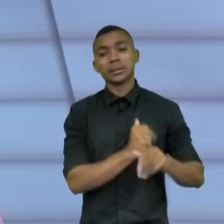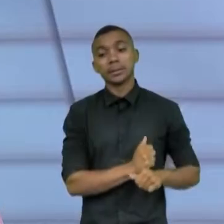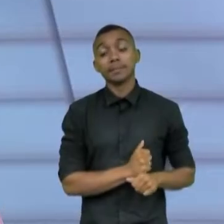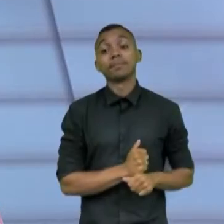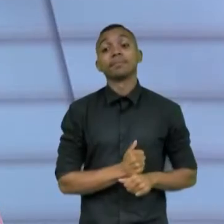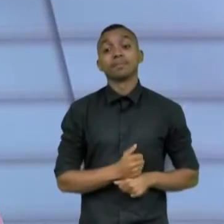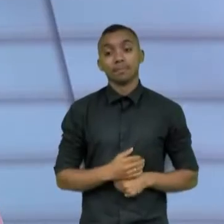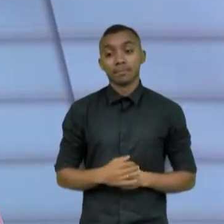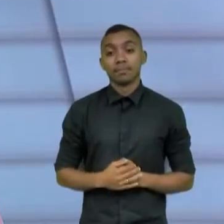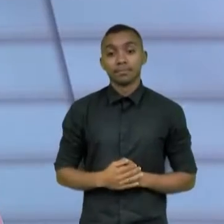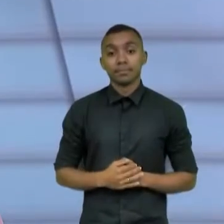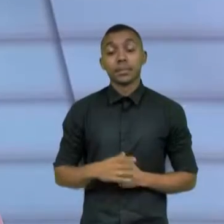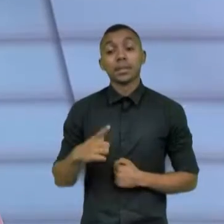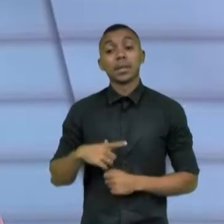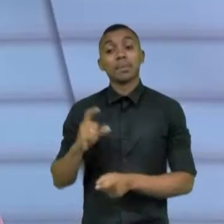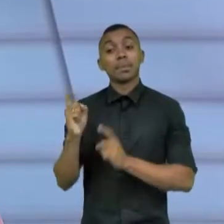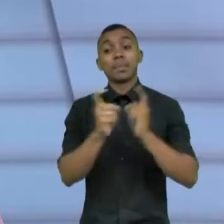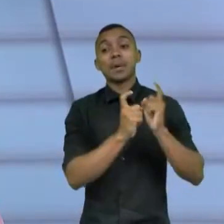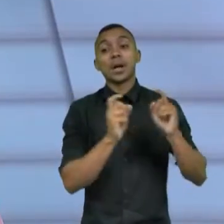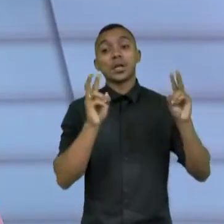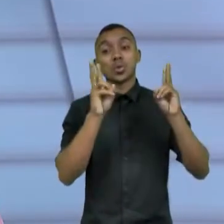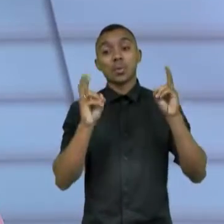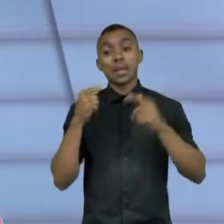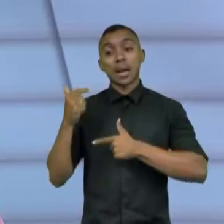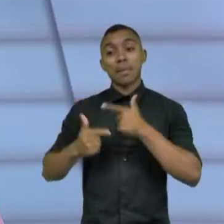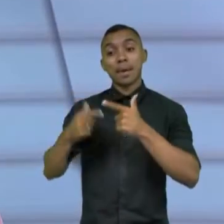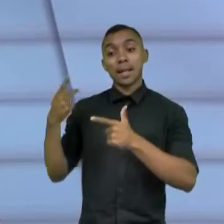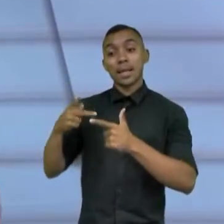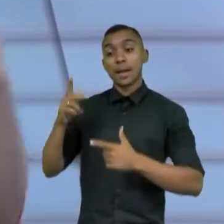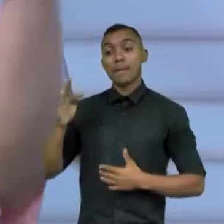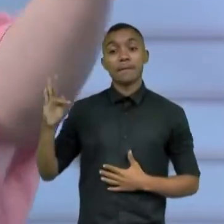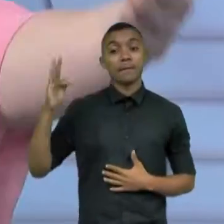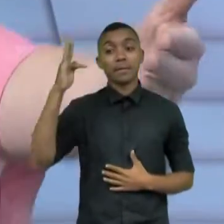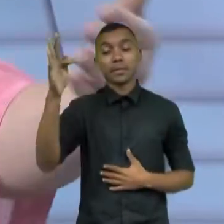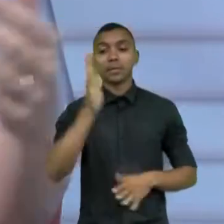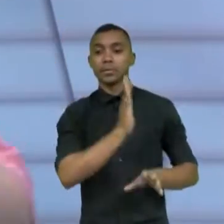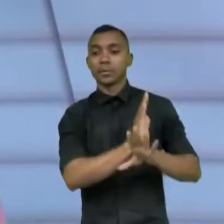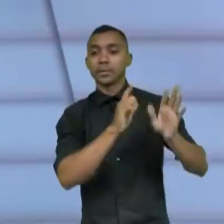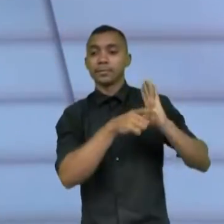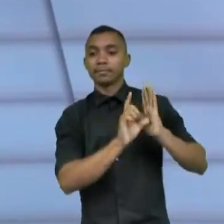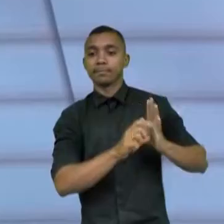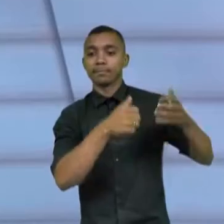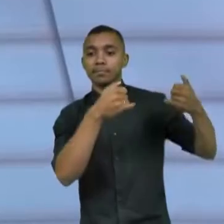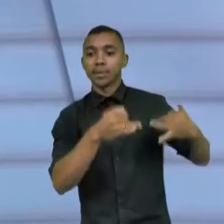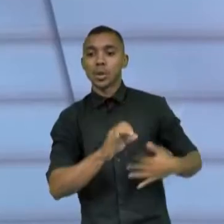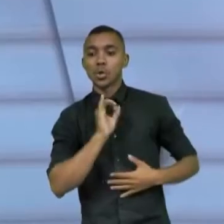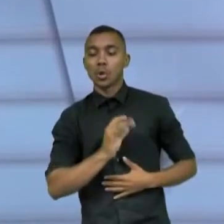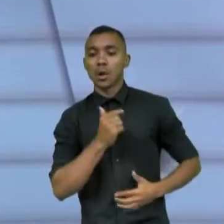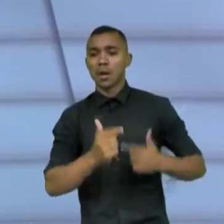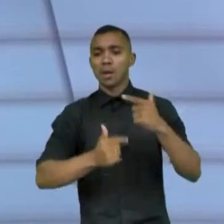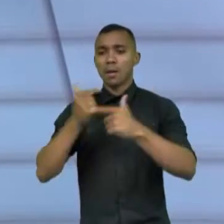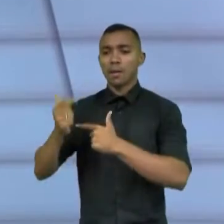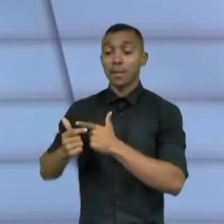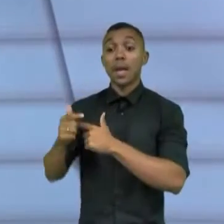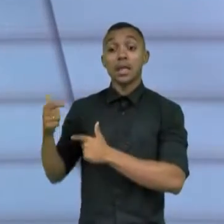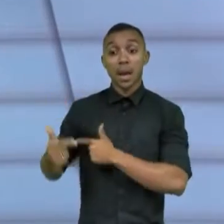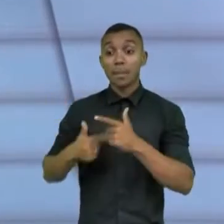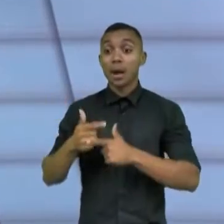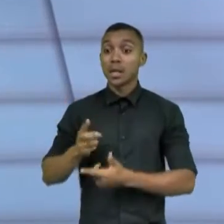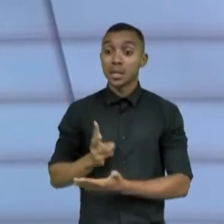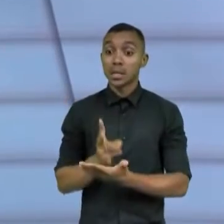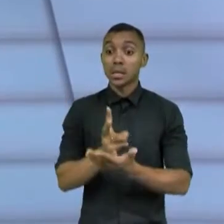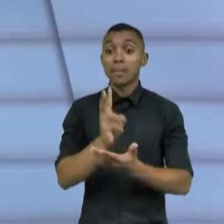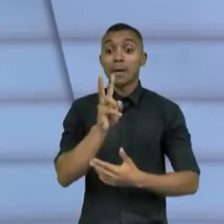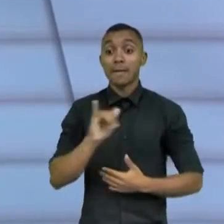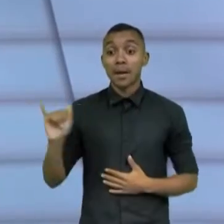E existe toda uma discussão sobre o futuro do trabalho também, né? Que a gente não pode falar só de emprego. Trabalho não vai faltar. Mas essa